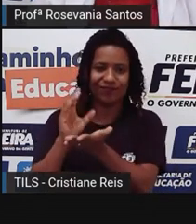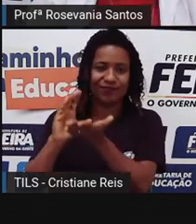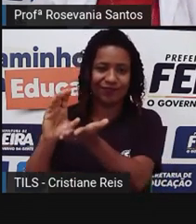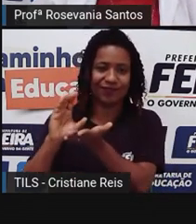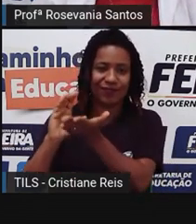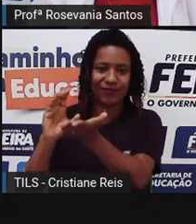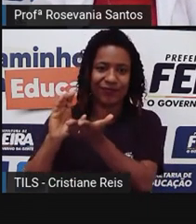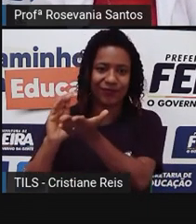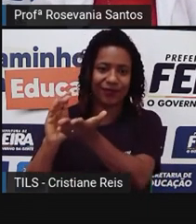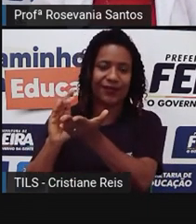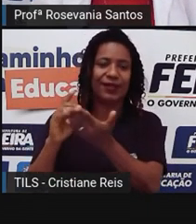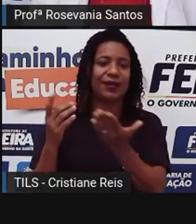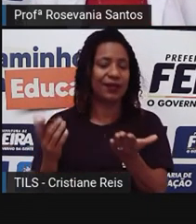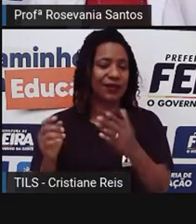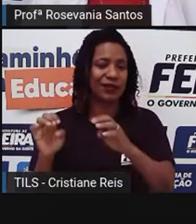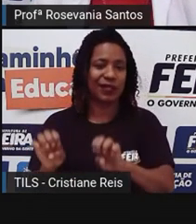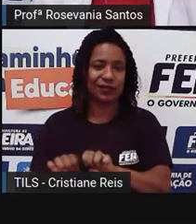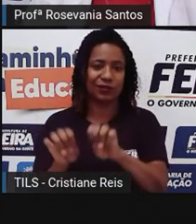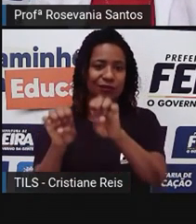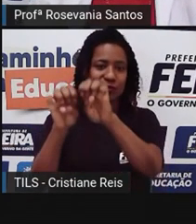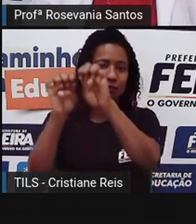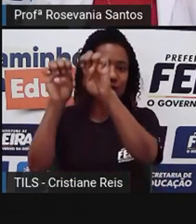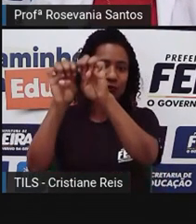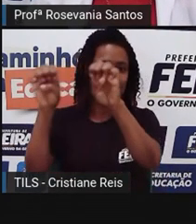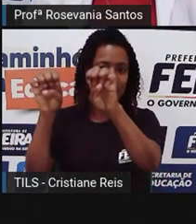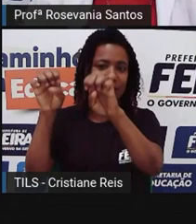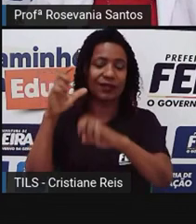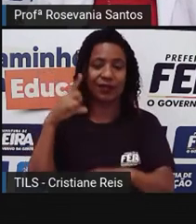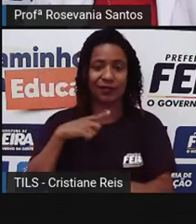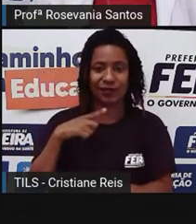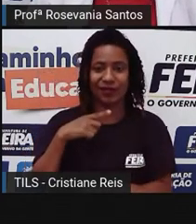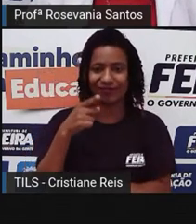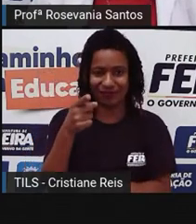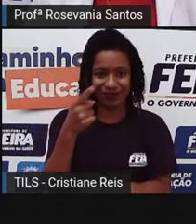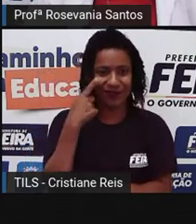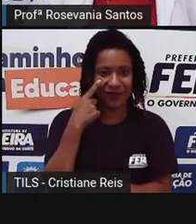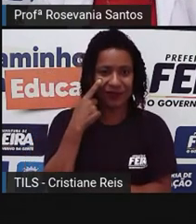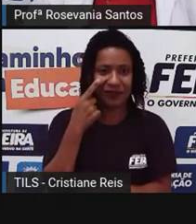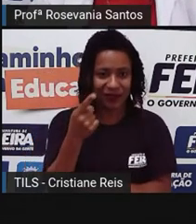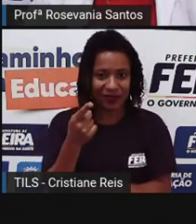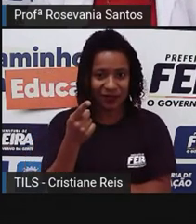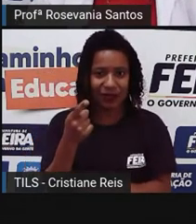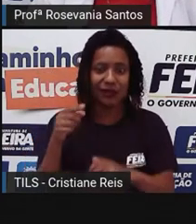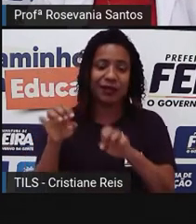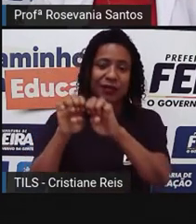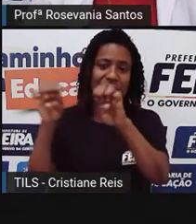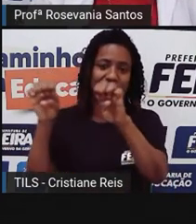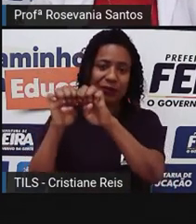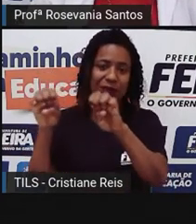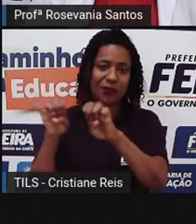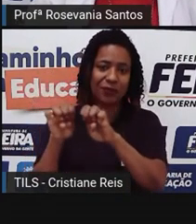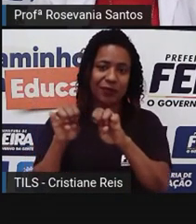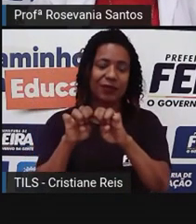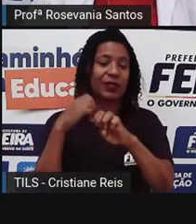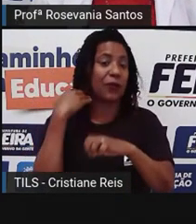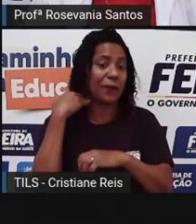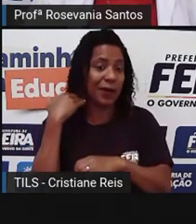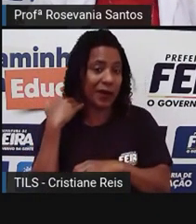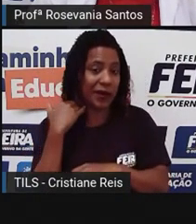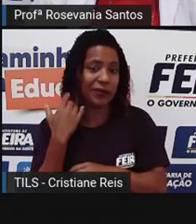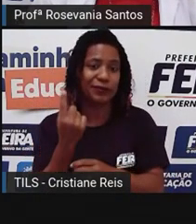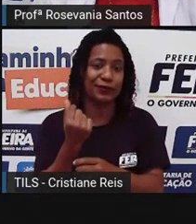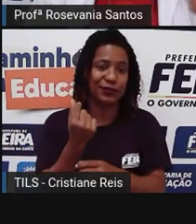megas, né, estruturas aí construídas hoje, elas não existiriam sem essas estruturas aqui, né, dos bancos, dos